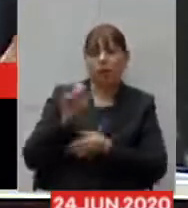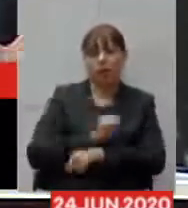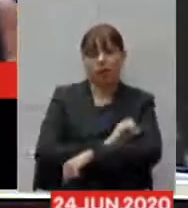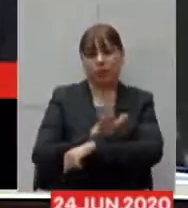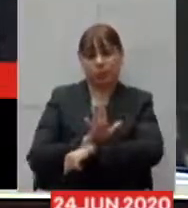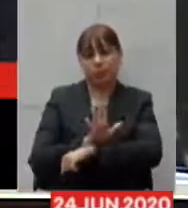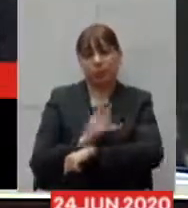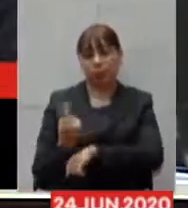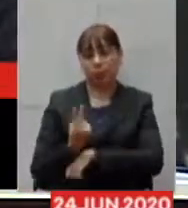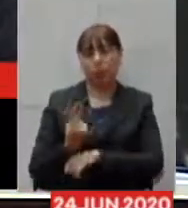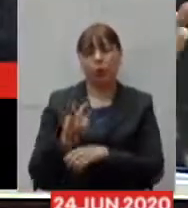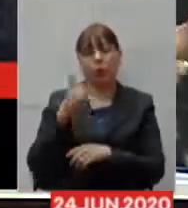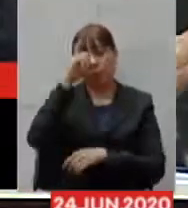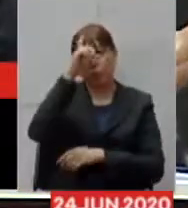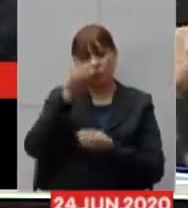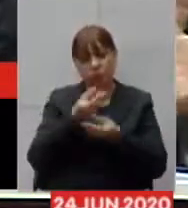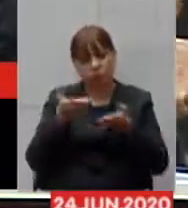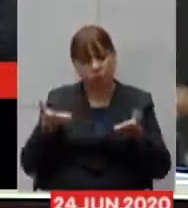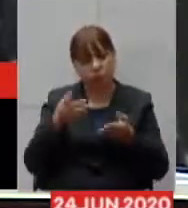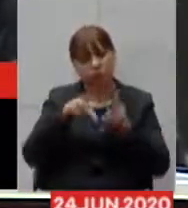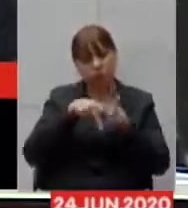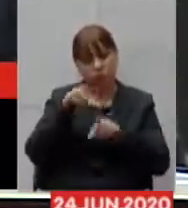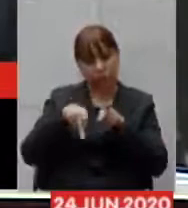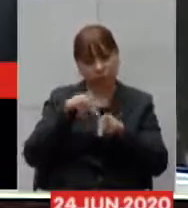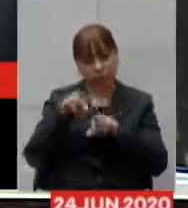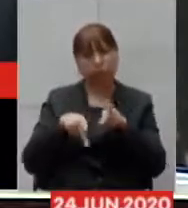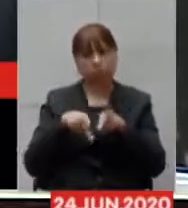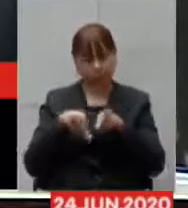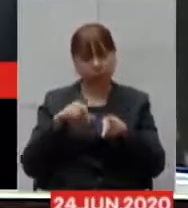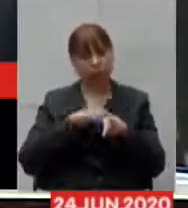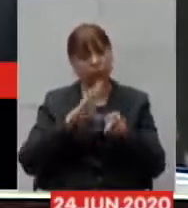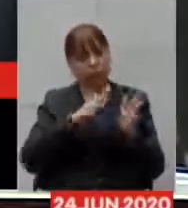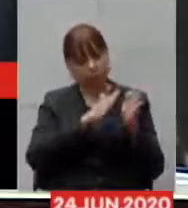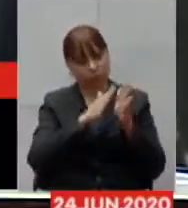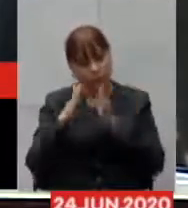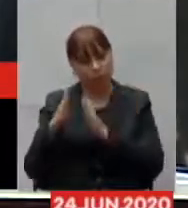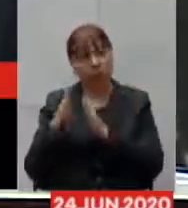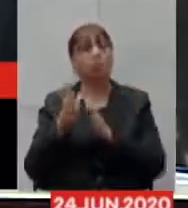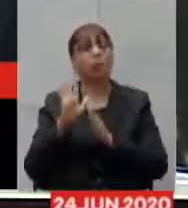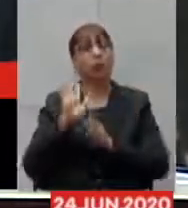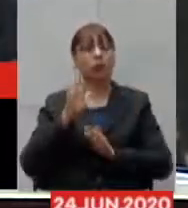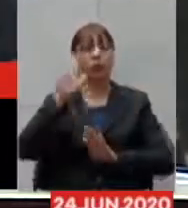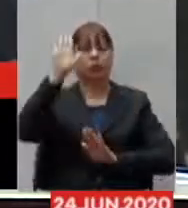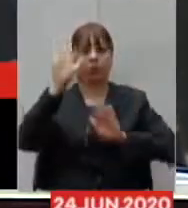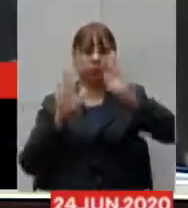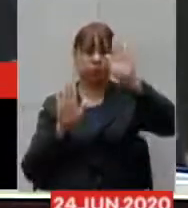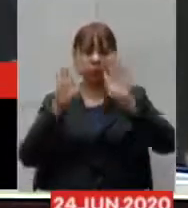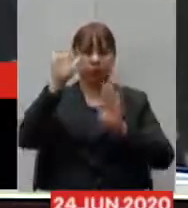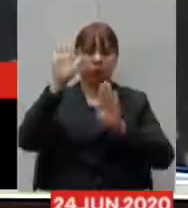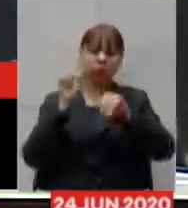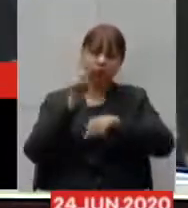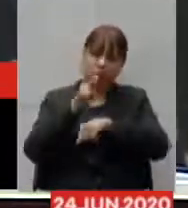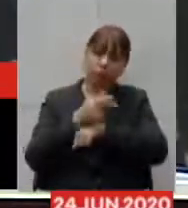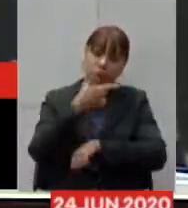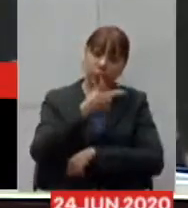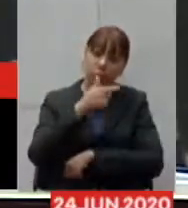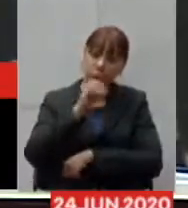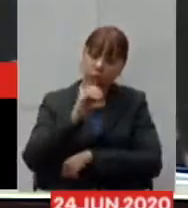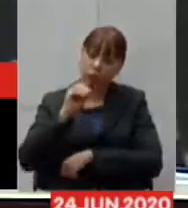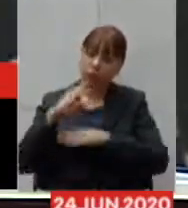vão ser entregues à comunidade foi feito inclusive um processo de licitação para contratação de 200 profissionais